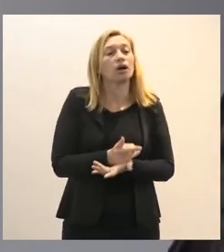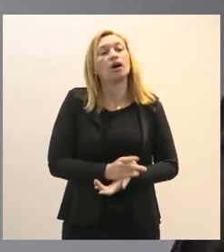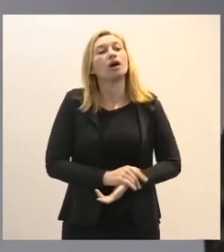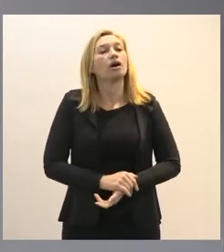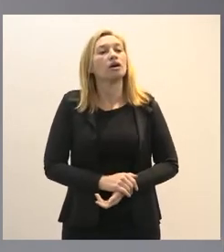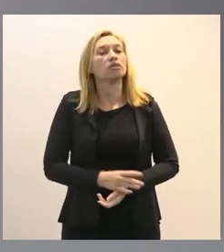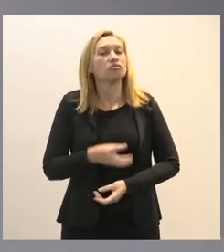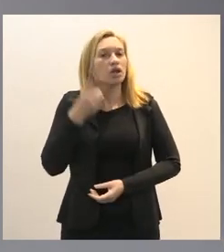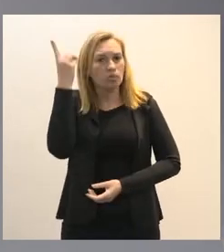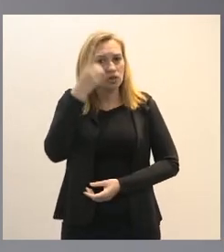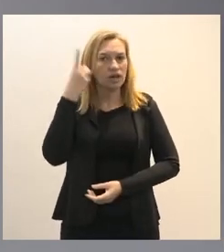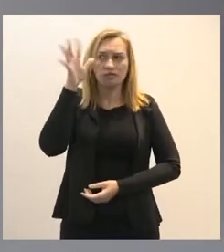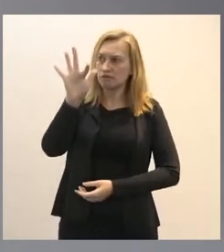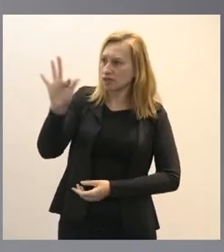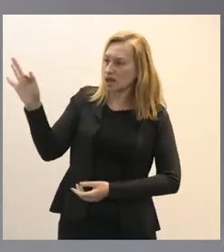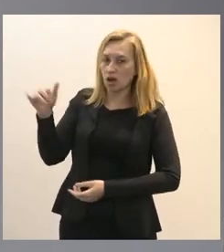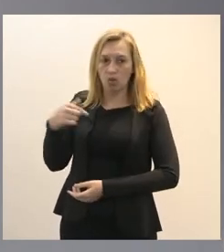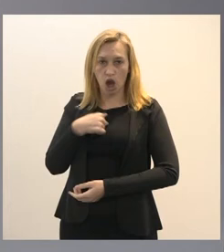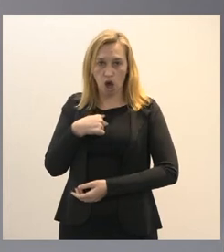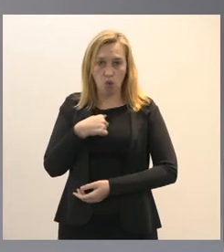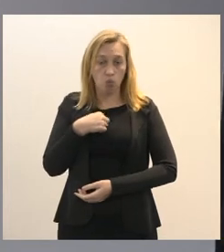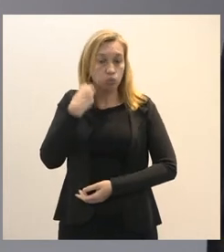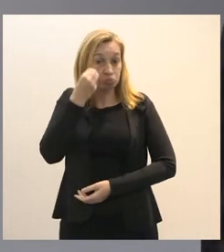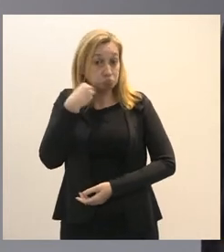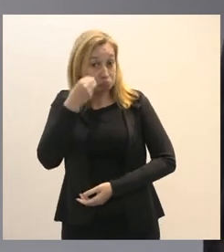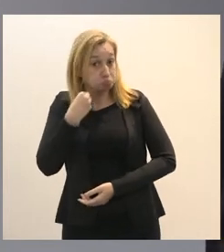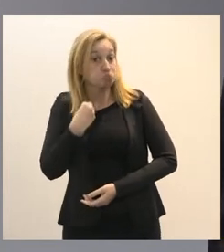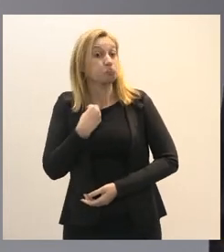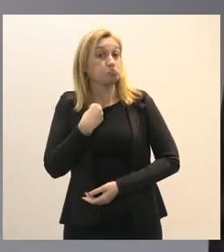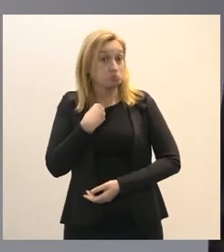deputados federais como eu experientes